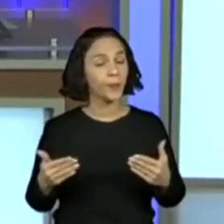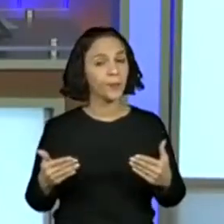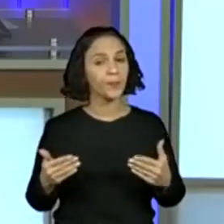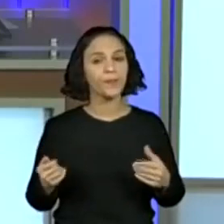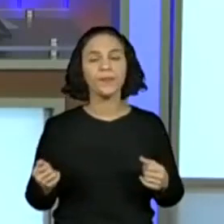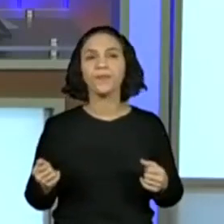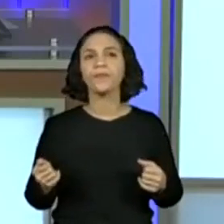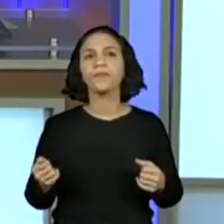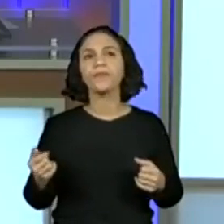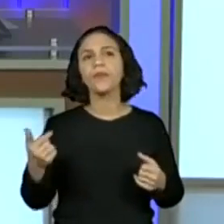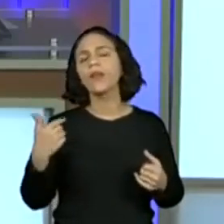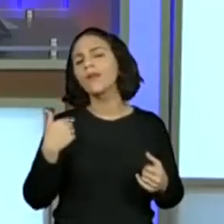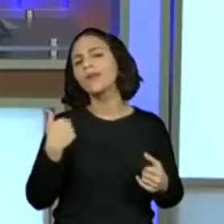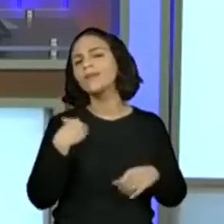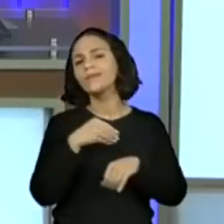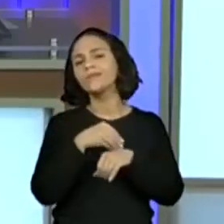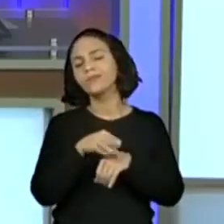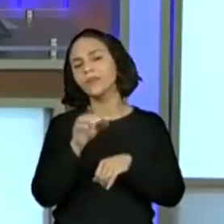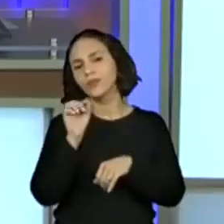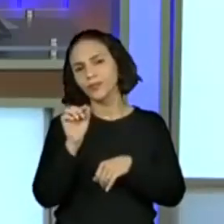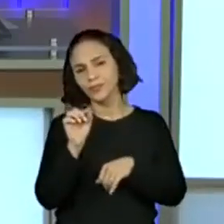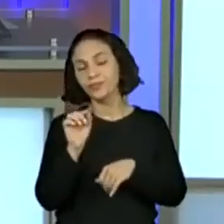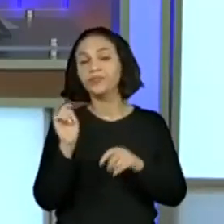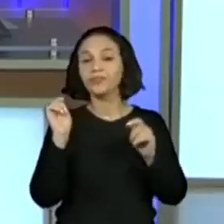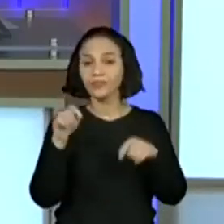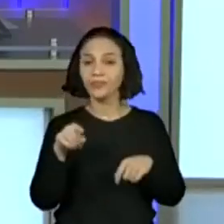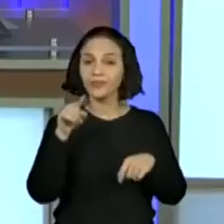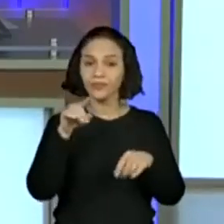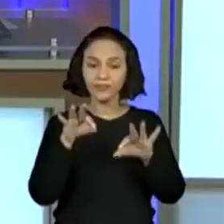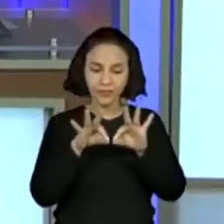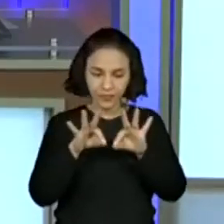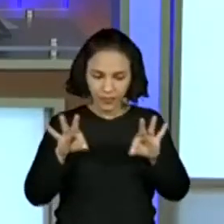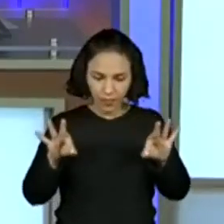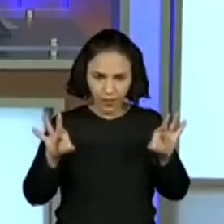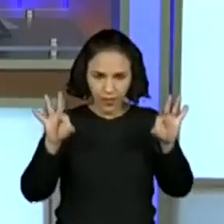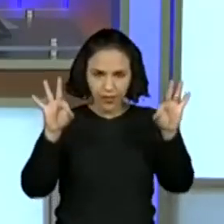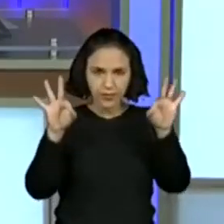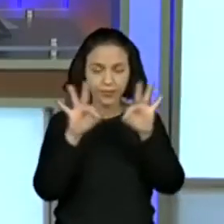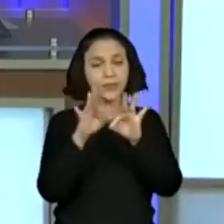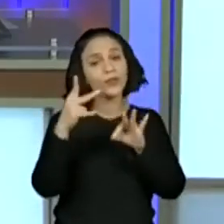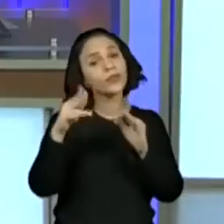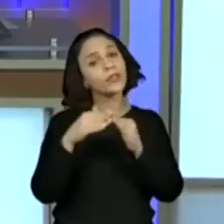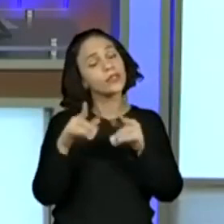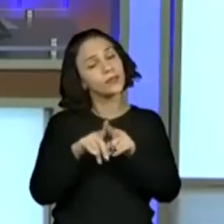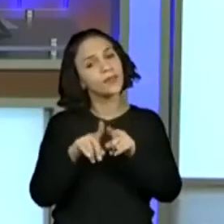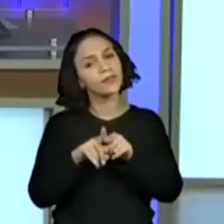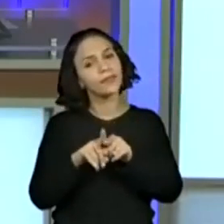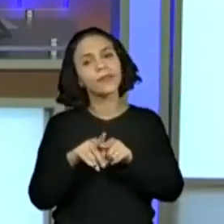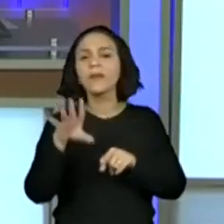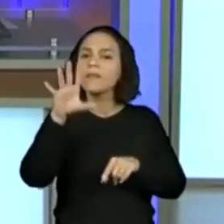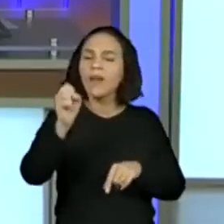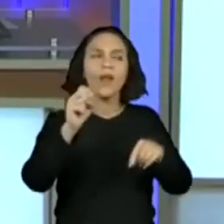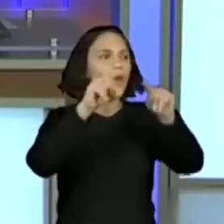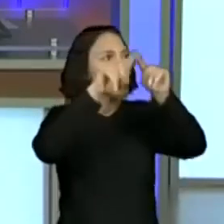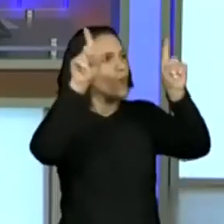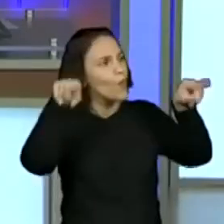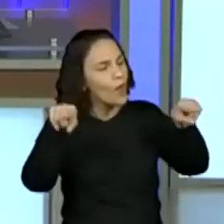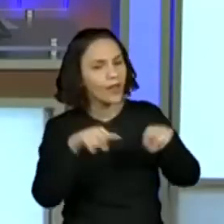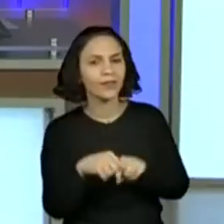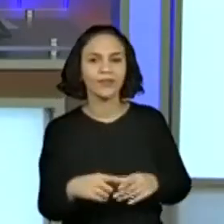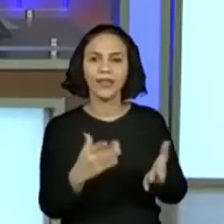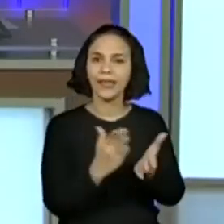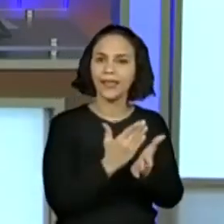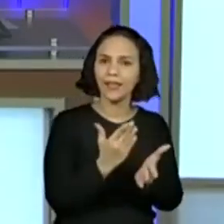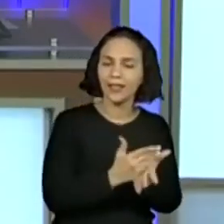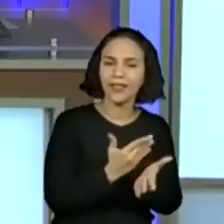Então, o que eu quero dizer para vocês? Vocês podem realizar a medição de perímetros aí na casa de vocês. Pega um quadro, um livro,